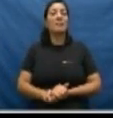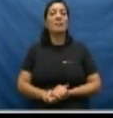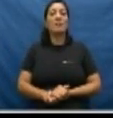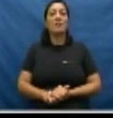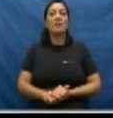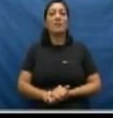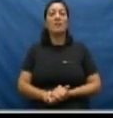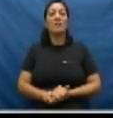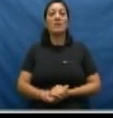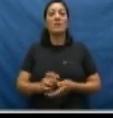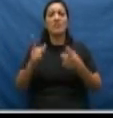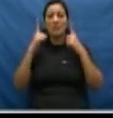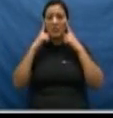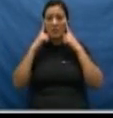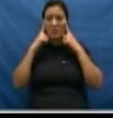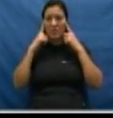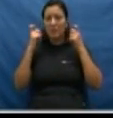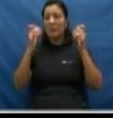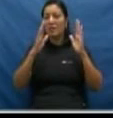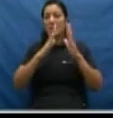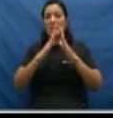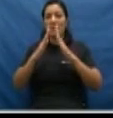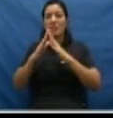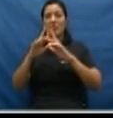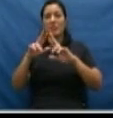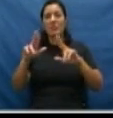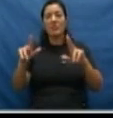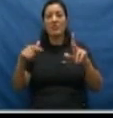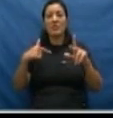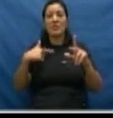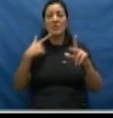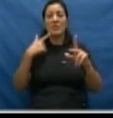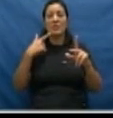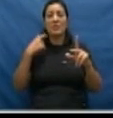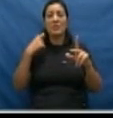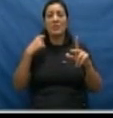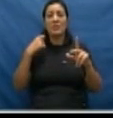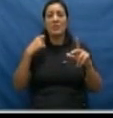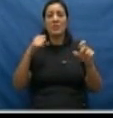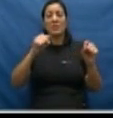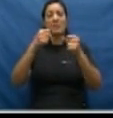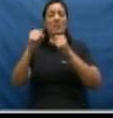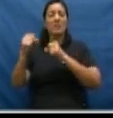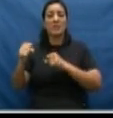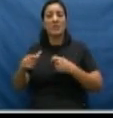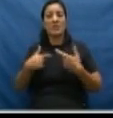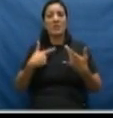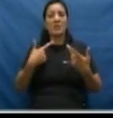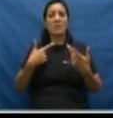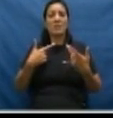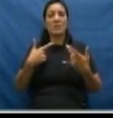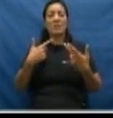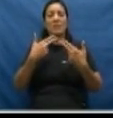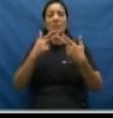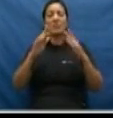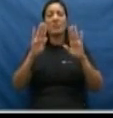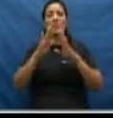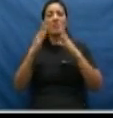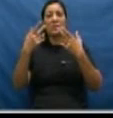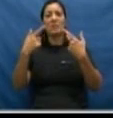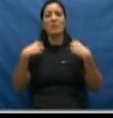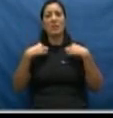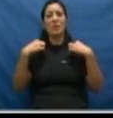a violência patrimonial, quando o cidadão causa dano ao patrimônio da mulher, destrói os seus bens, suas